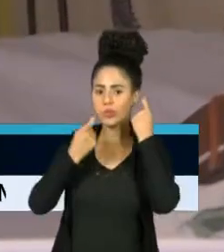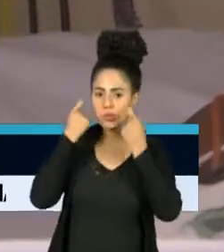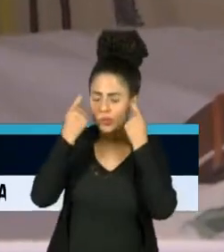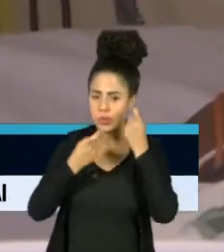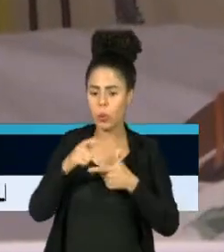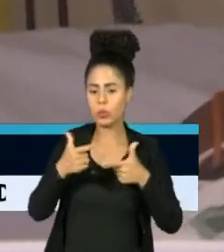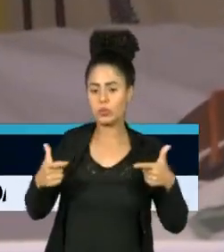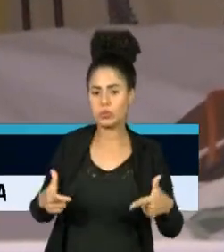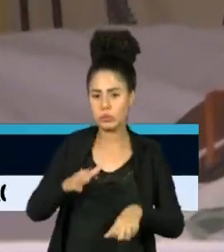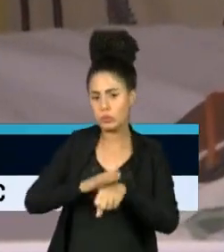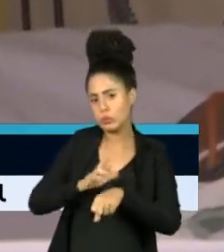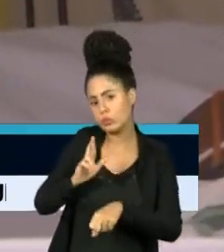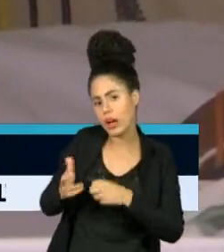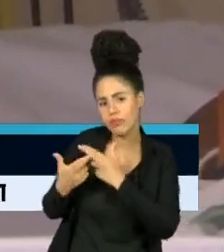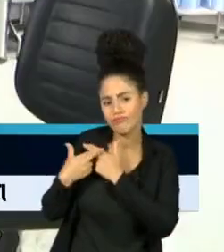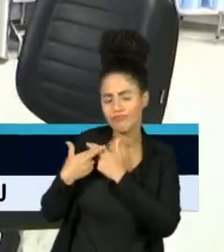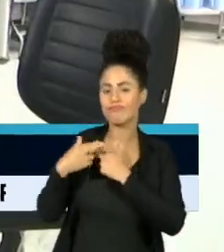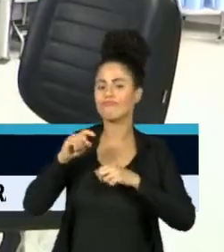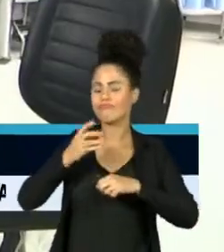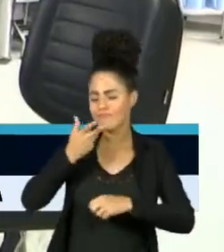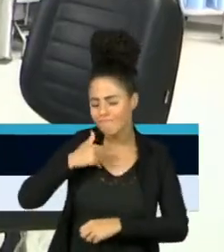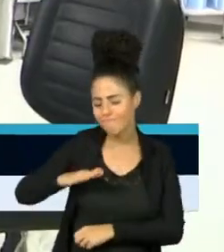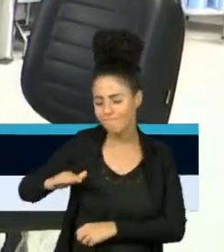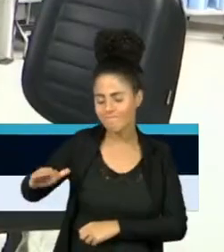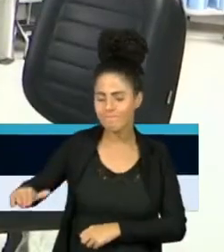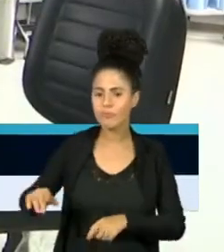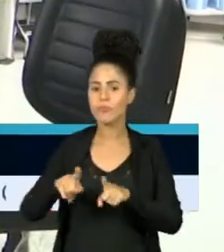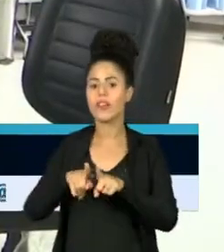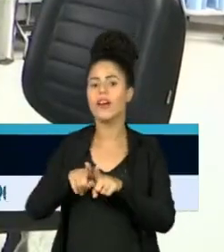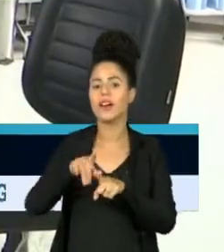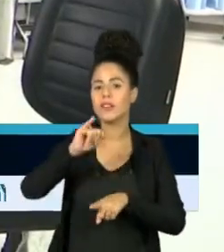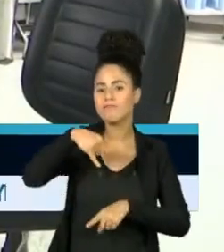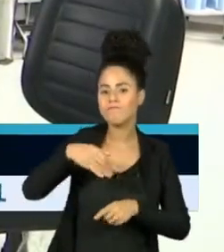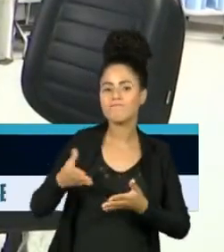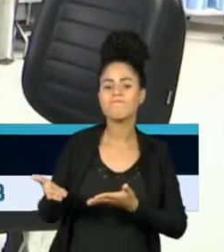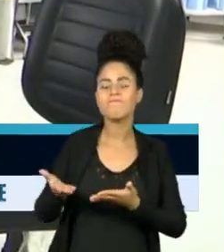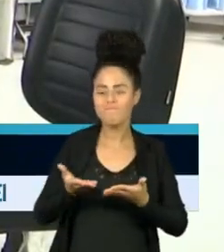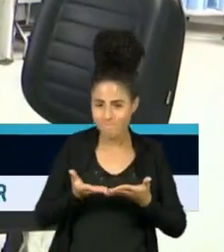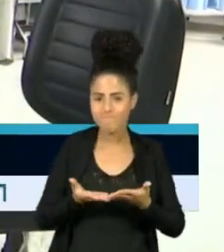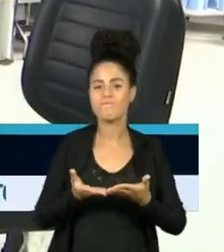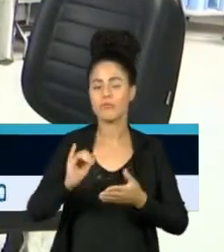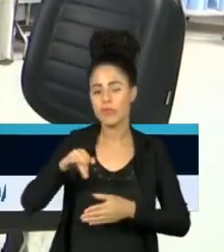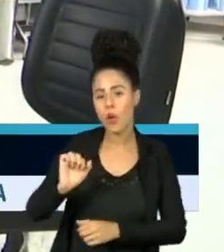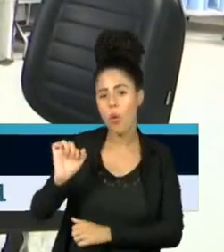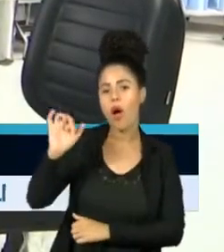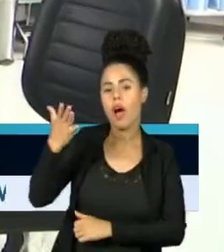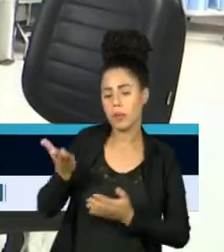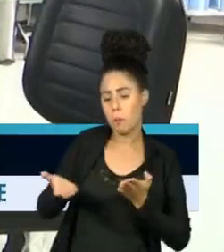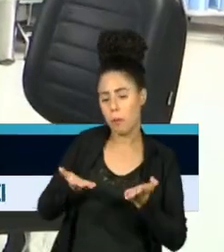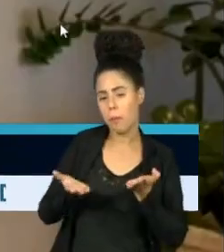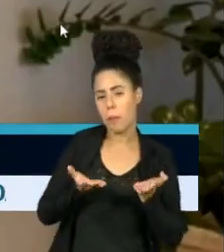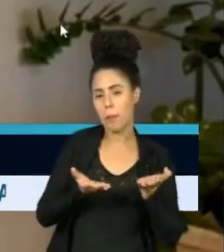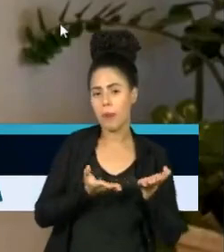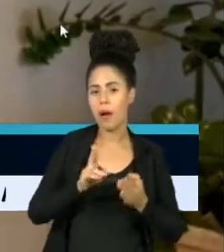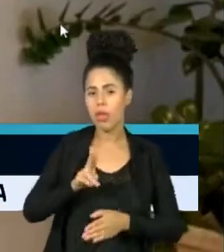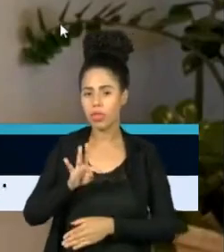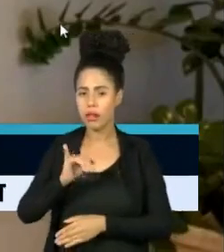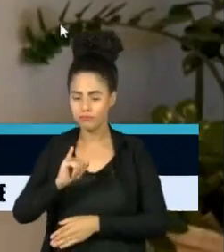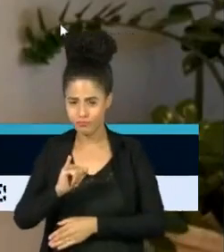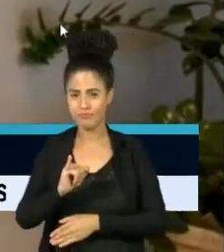maior por leitos pediátricos, seja nas inframarias, seja também na terapia intensiva. E